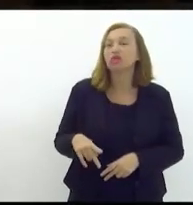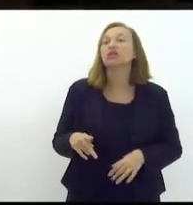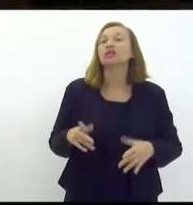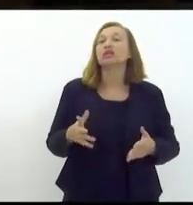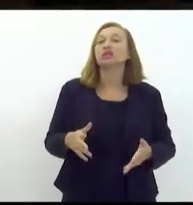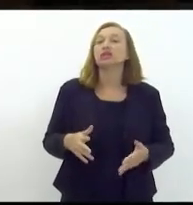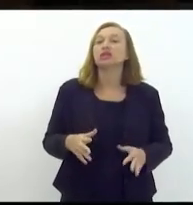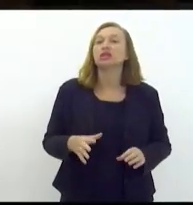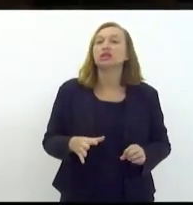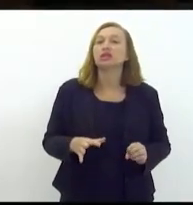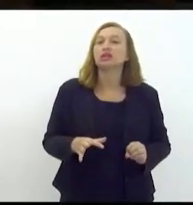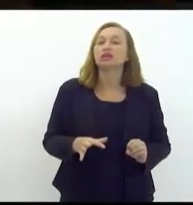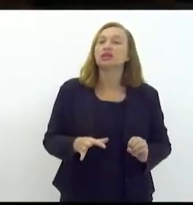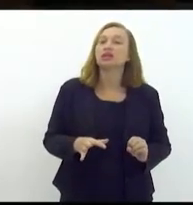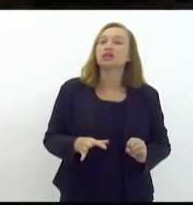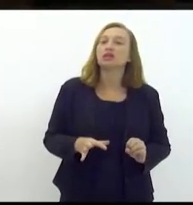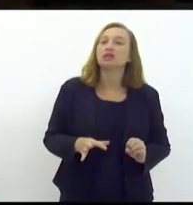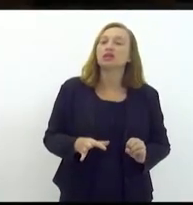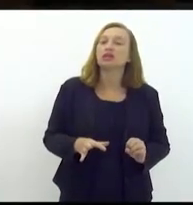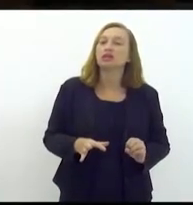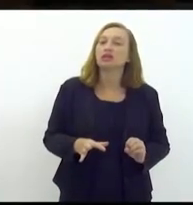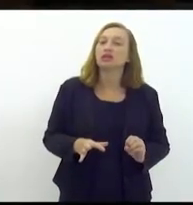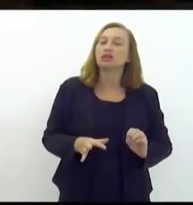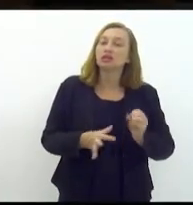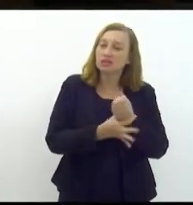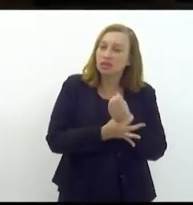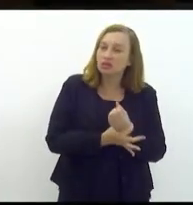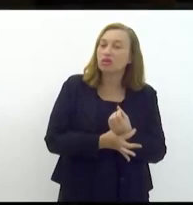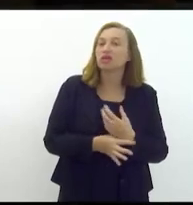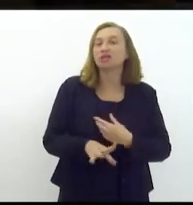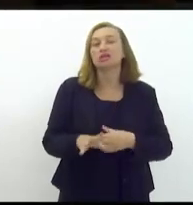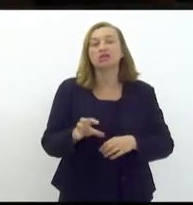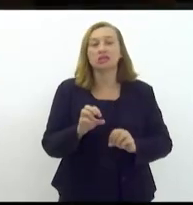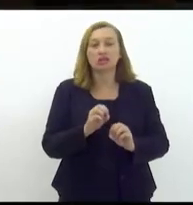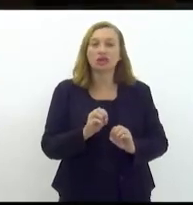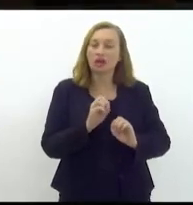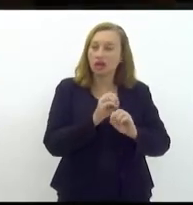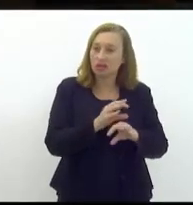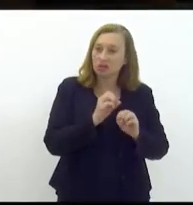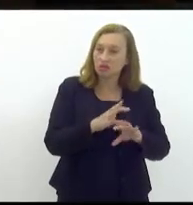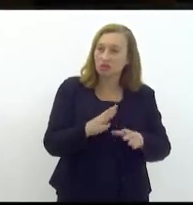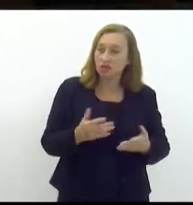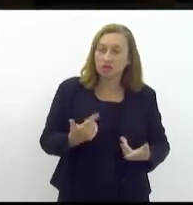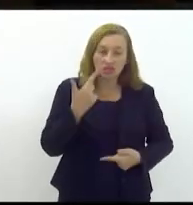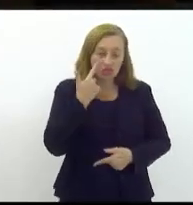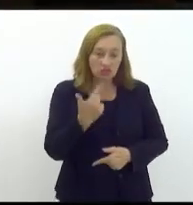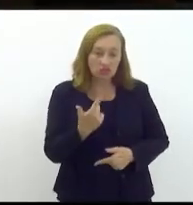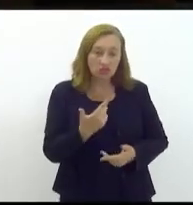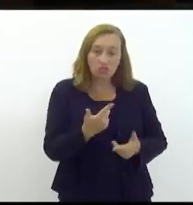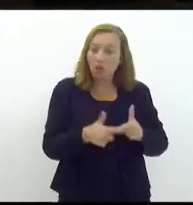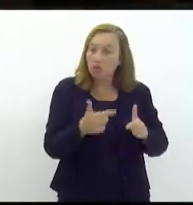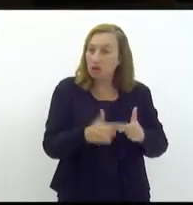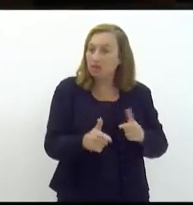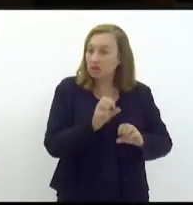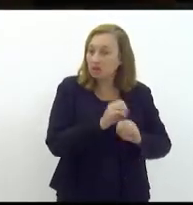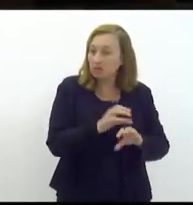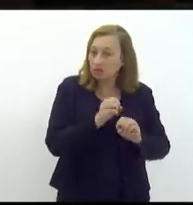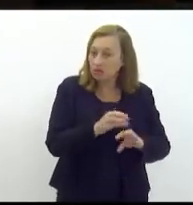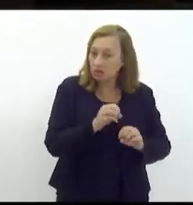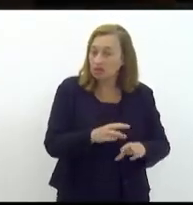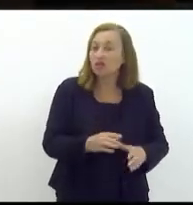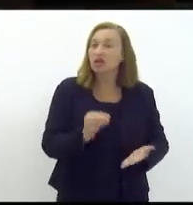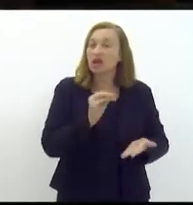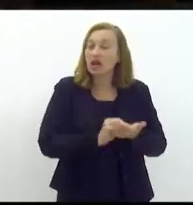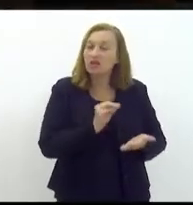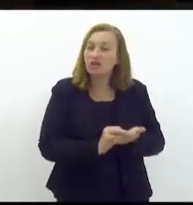garantam aí a sua subsistência educacional a gente tem um abismo educacional colocado pela